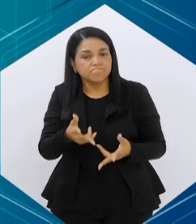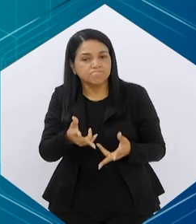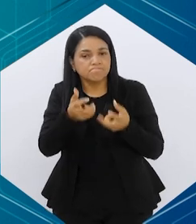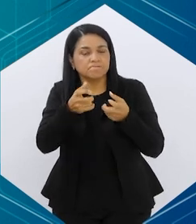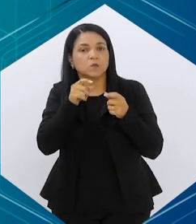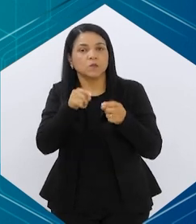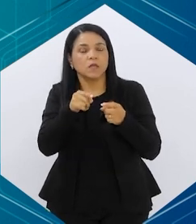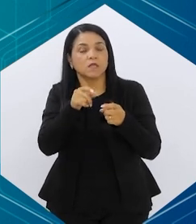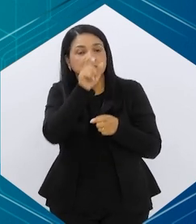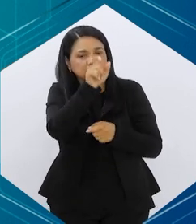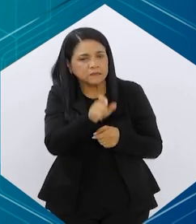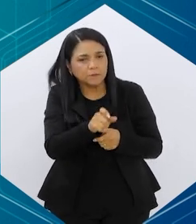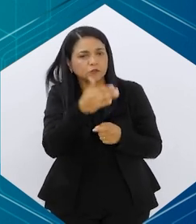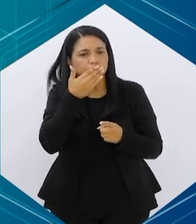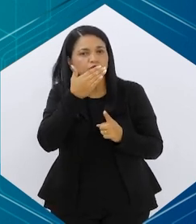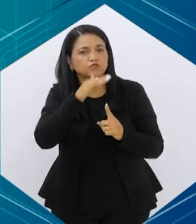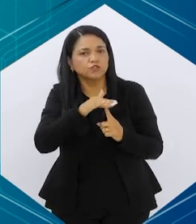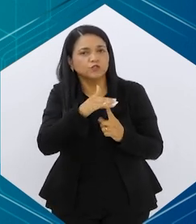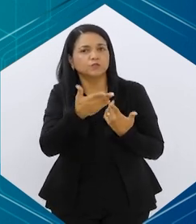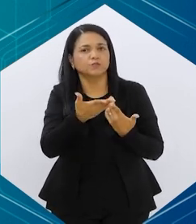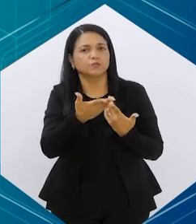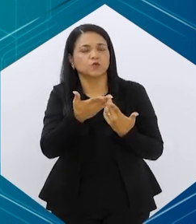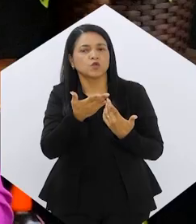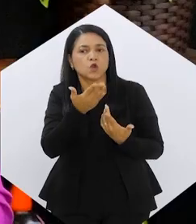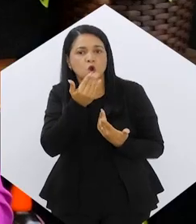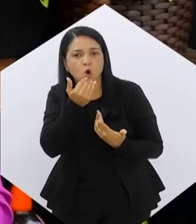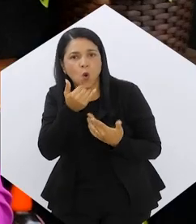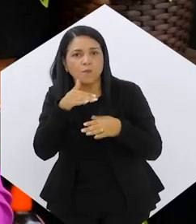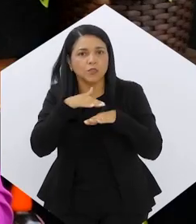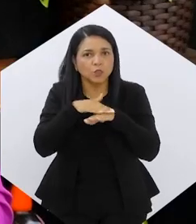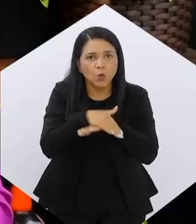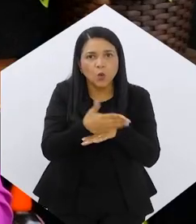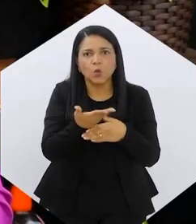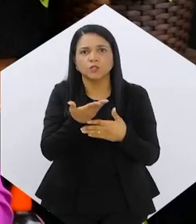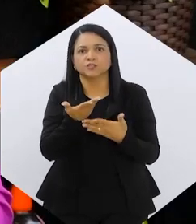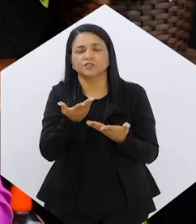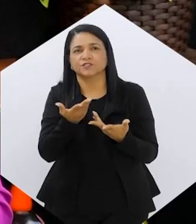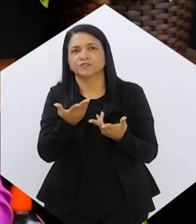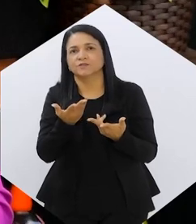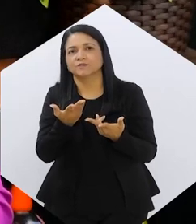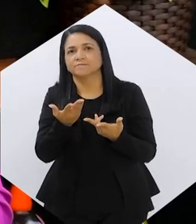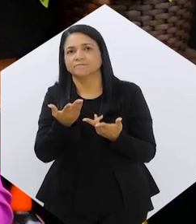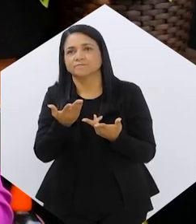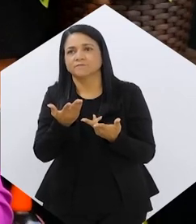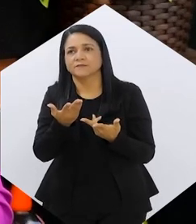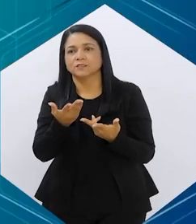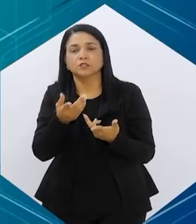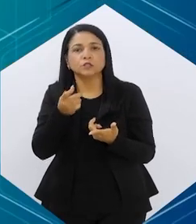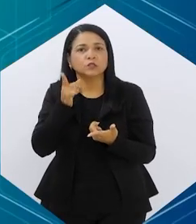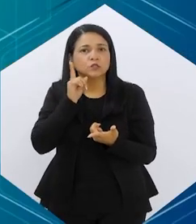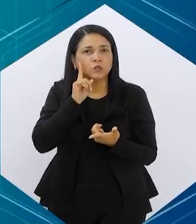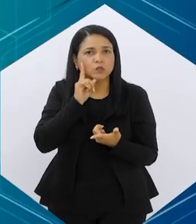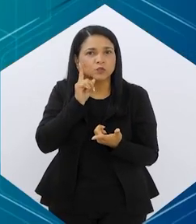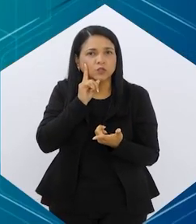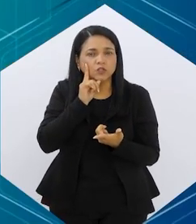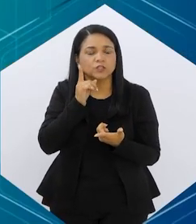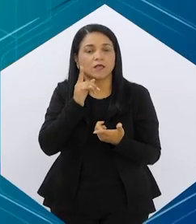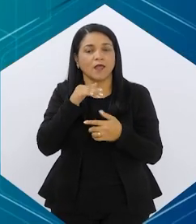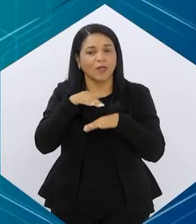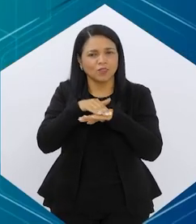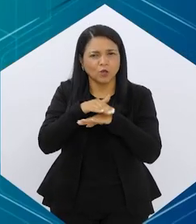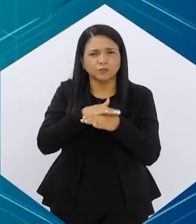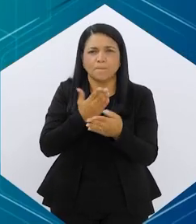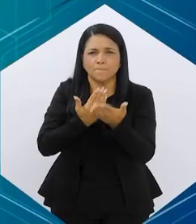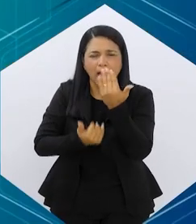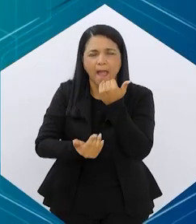tipo de paciente que a gente está tratando, se é um comer noturno, né? Se é o paciente que, às vezes, desconta toda a sua alimentação